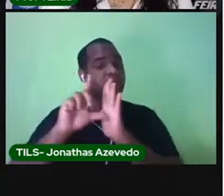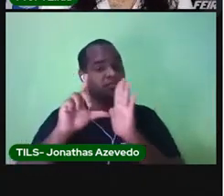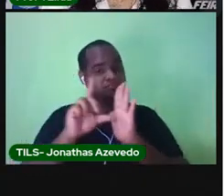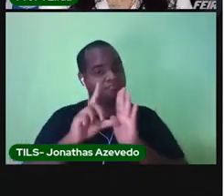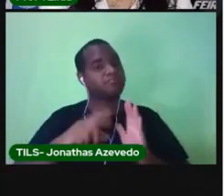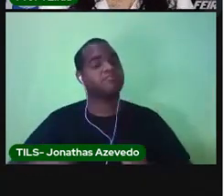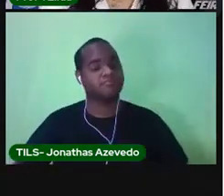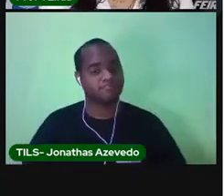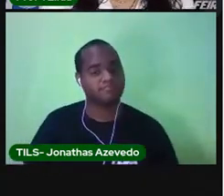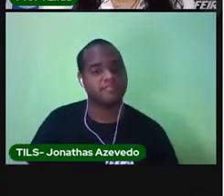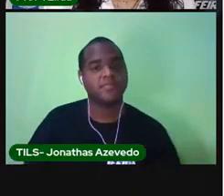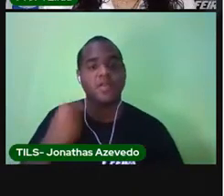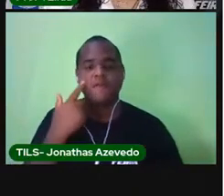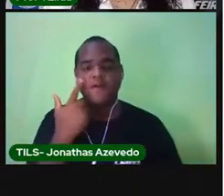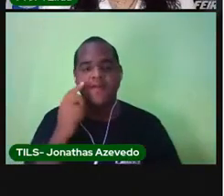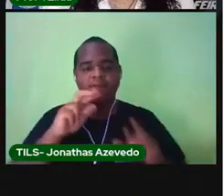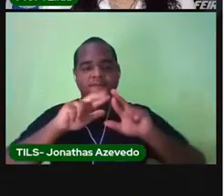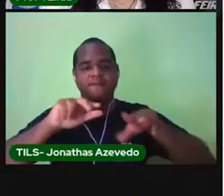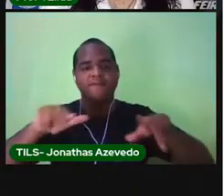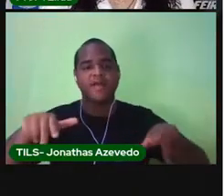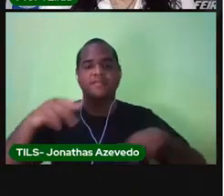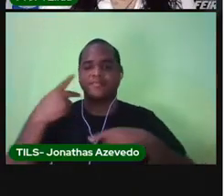Vamos ver as características disso.